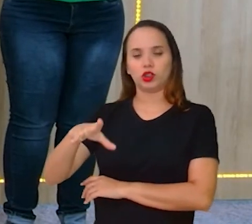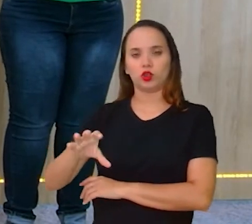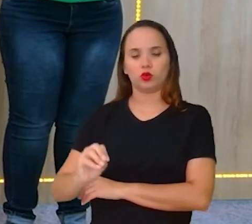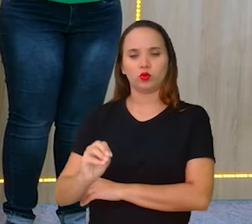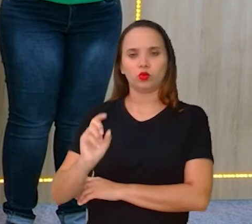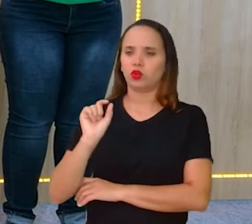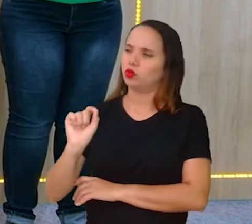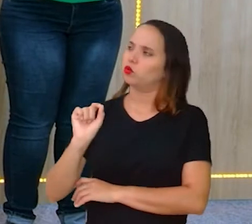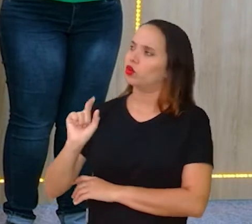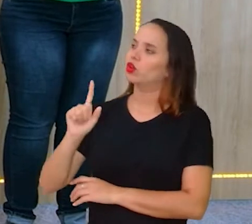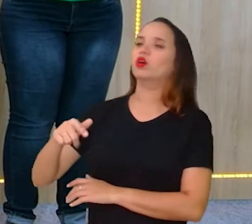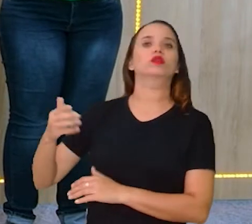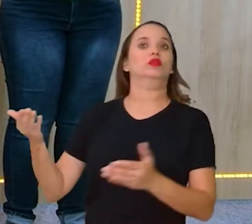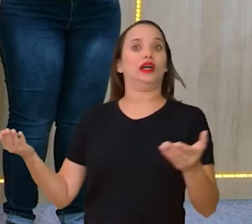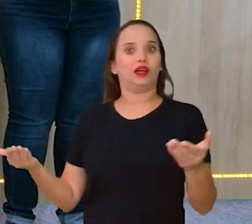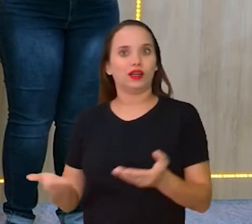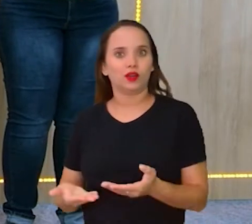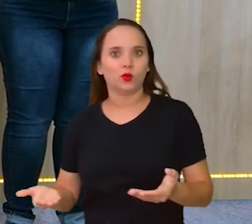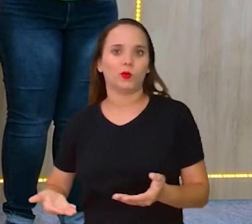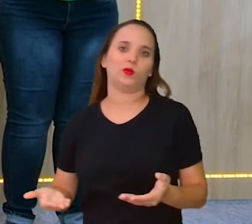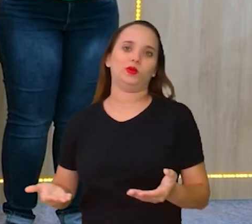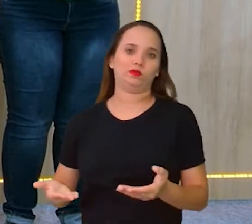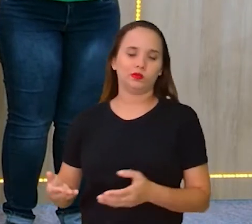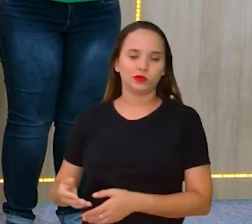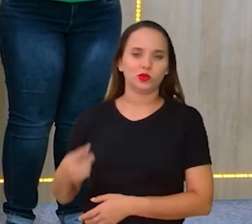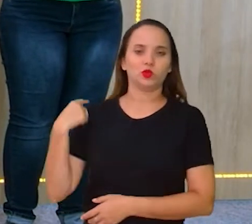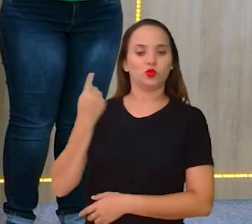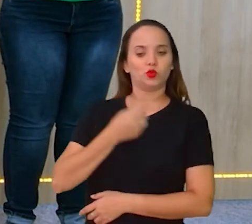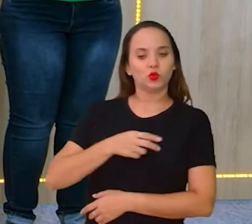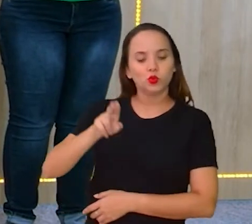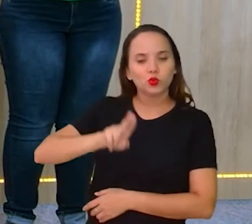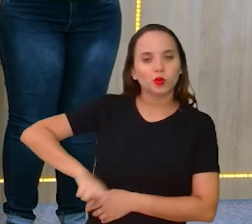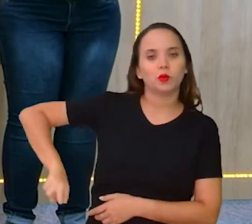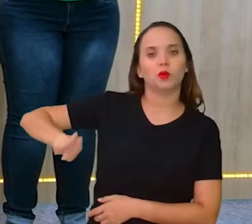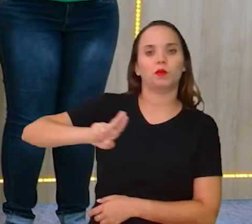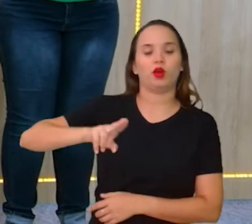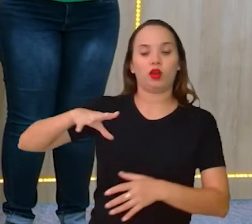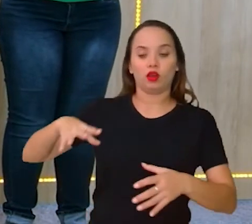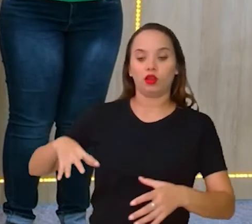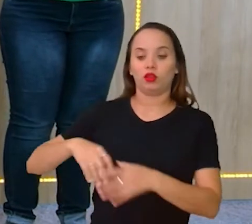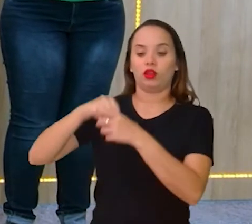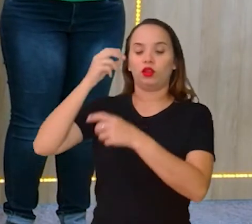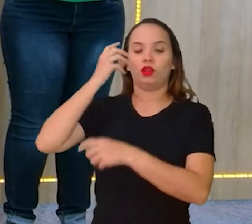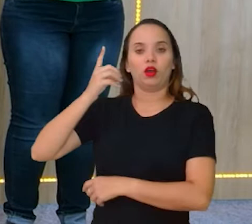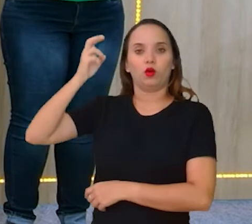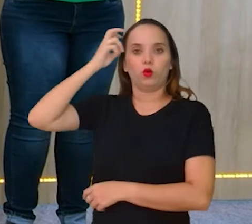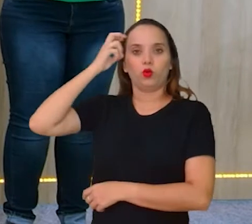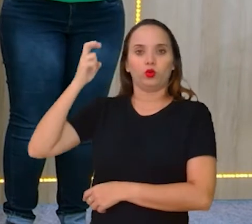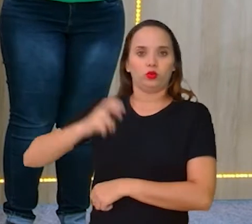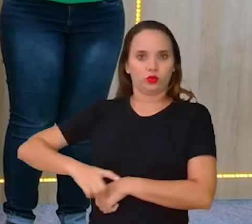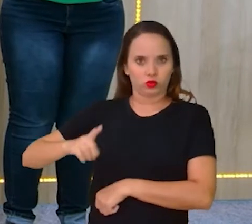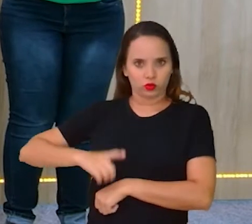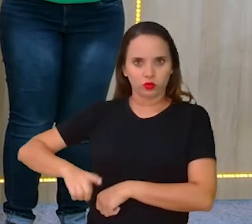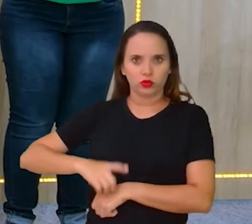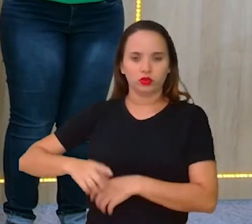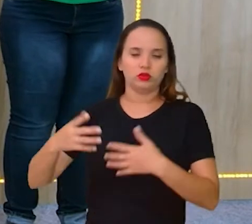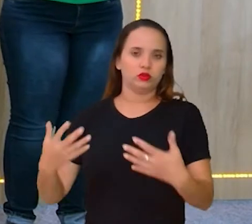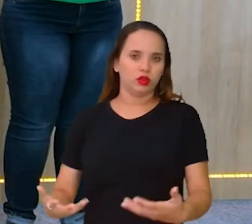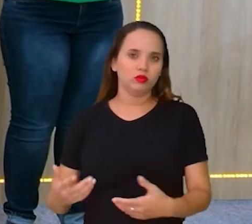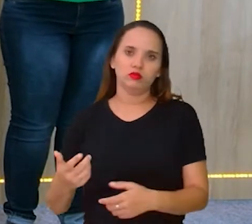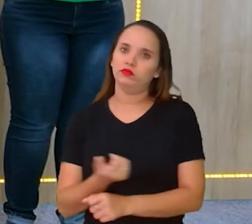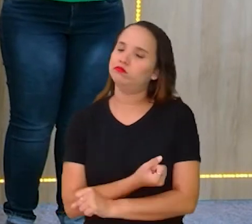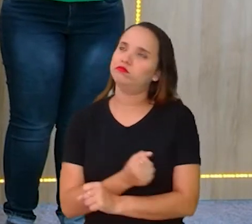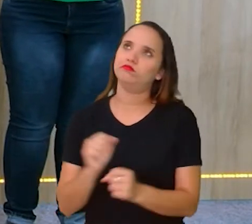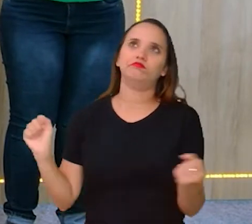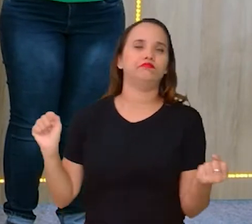É o agora. Estamos cada vez mais utilizando, estamos dentro dessa cultura digital. Então, não tem para onde correr